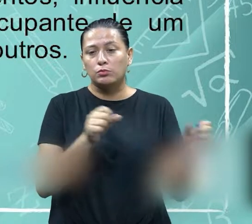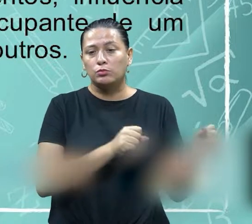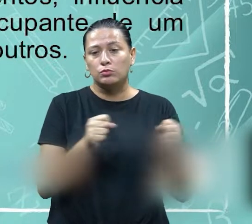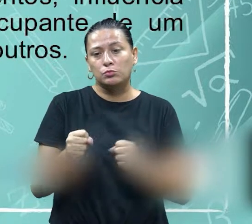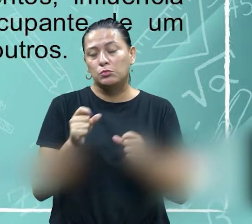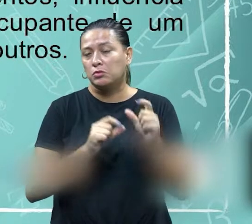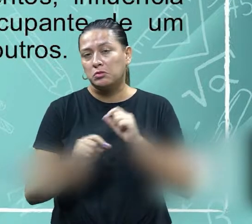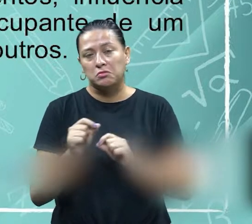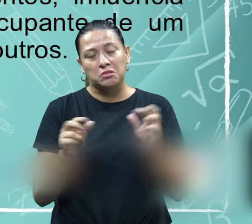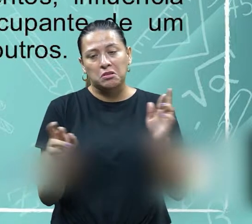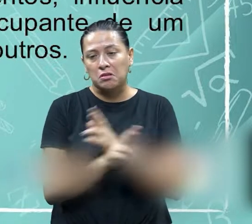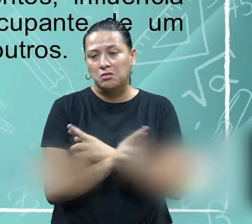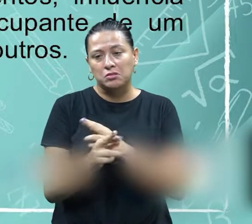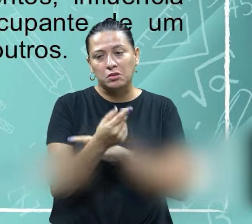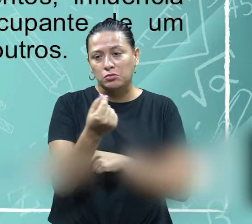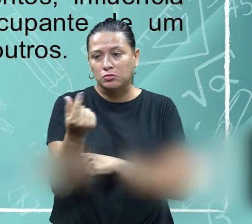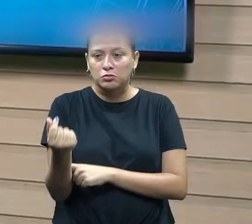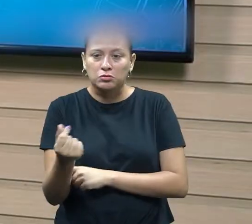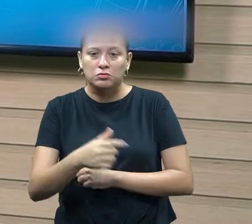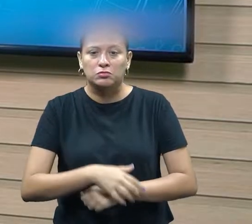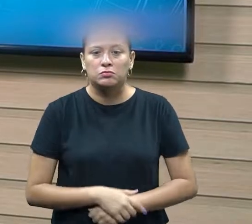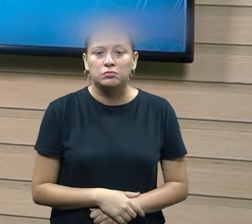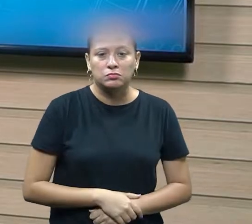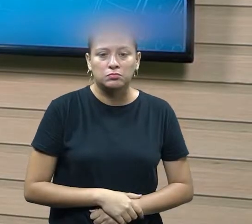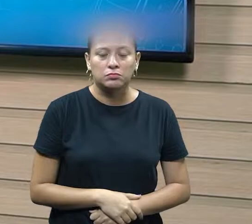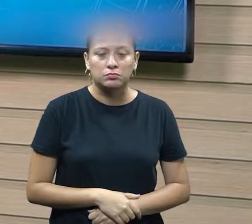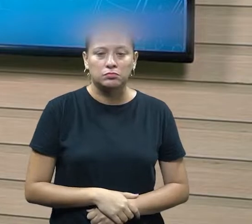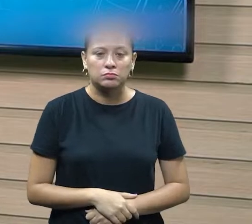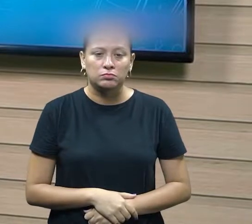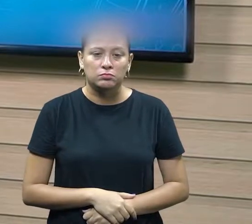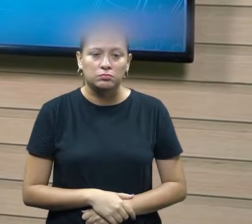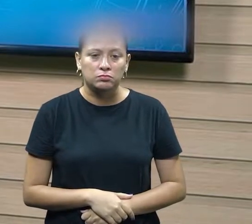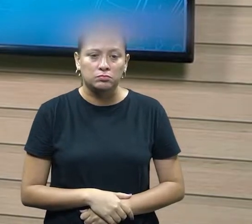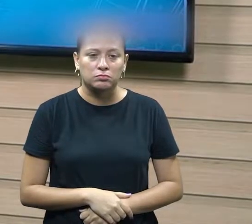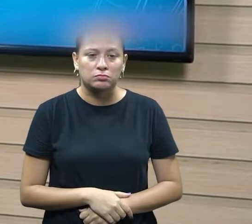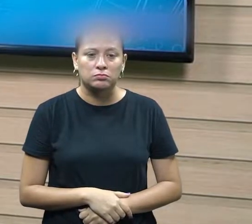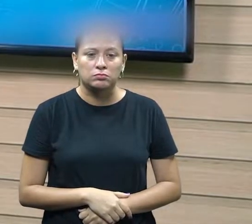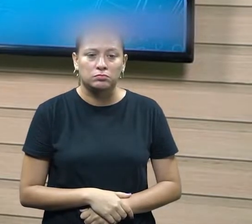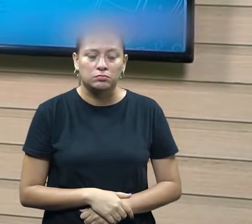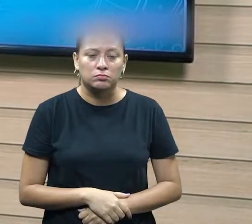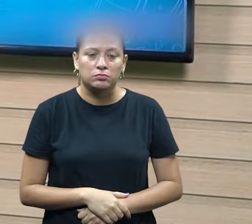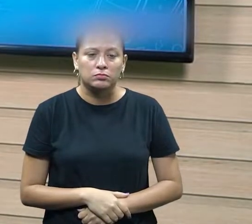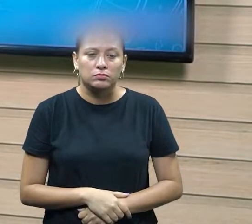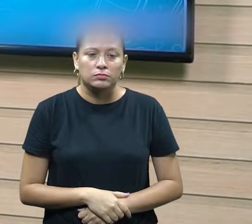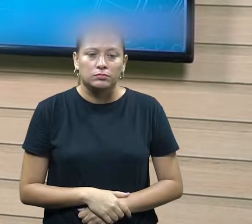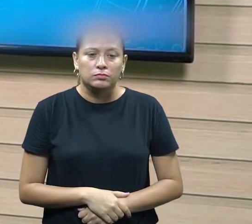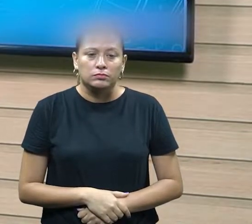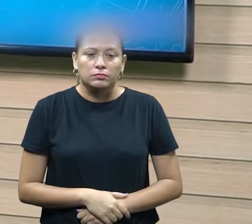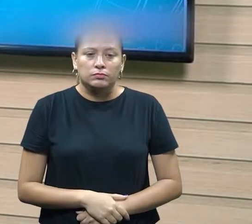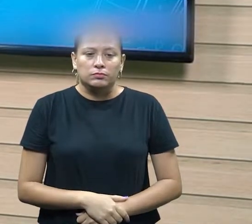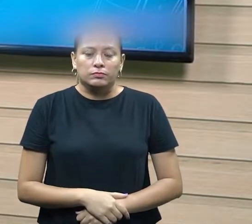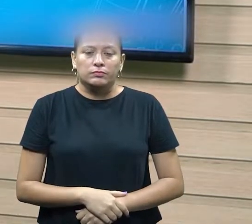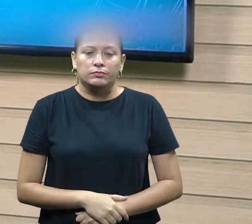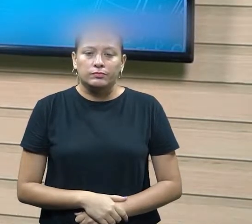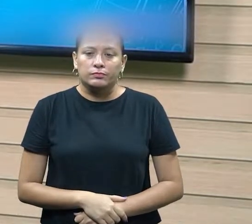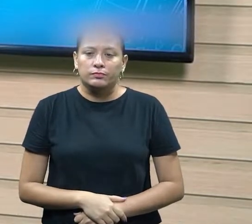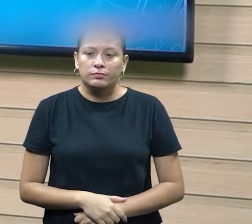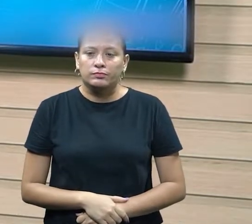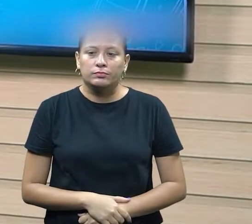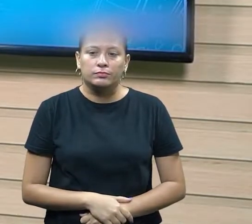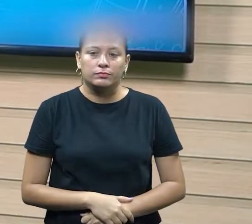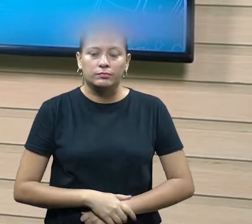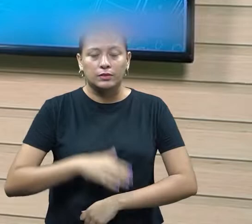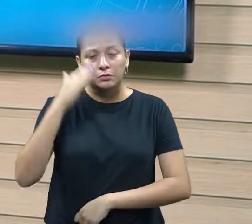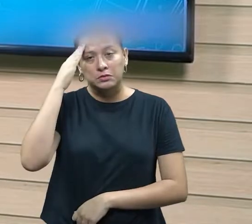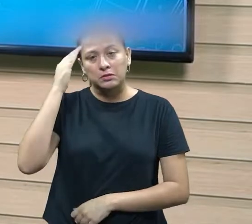relacionado a questão do dinheiro a questão que tem mais direito vamos dizer que o está sobre ele que tem mais dinheiro que é o dono da